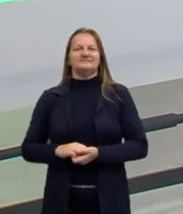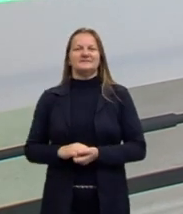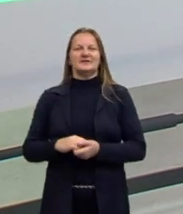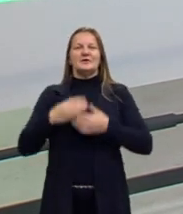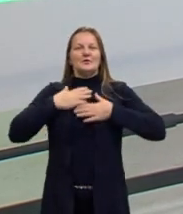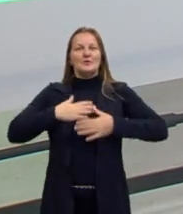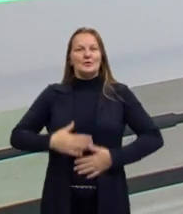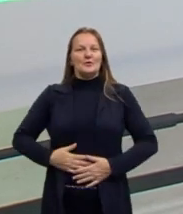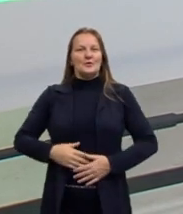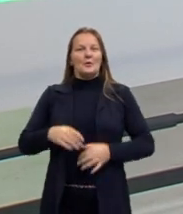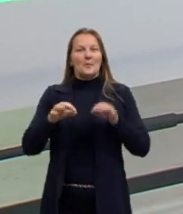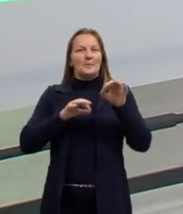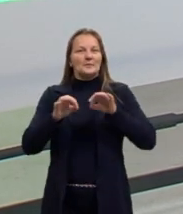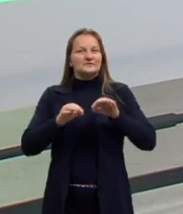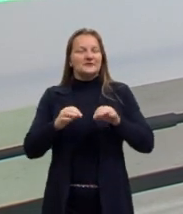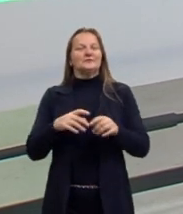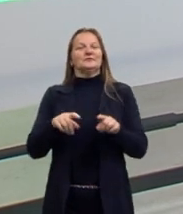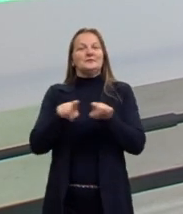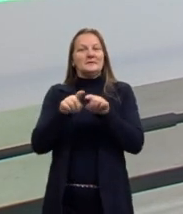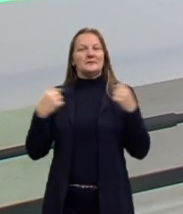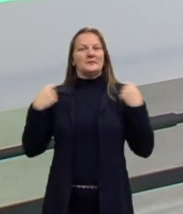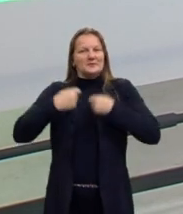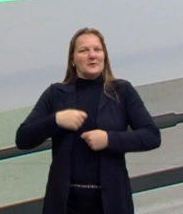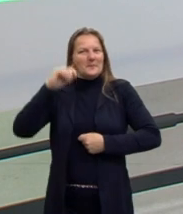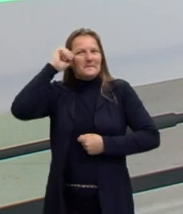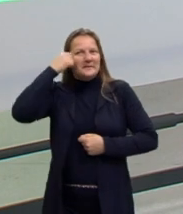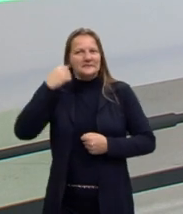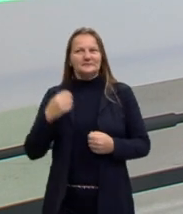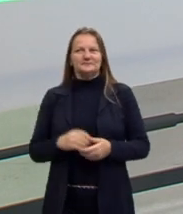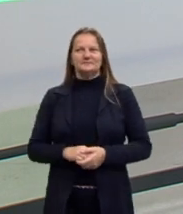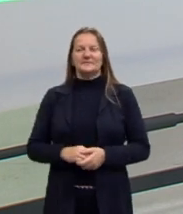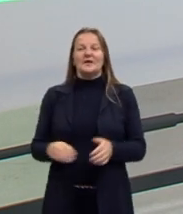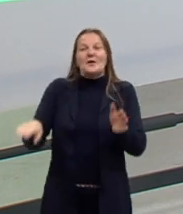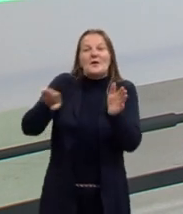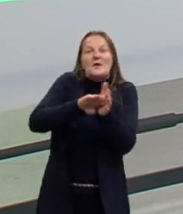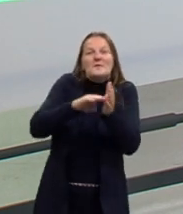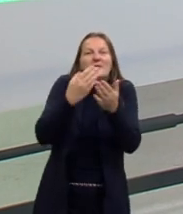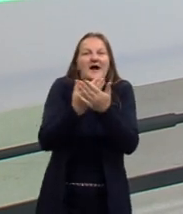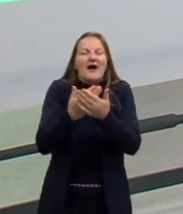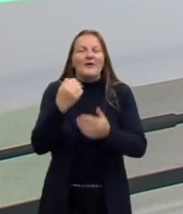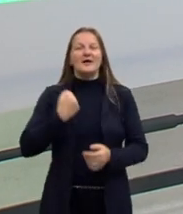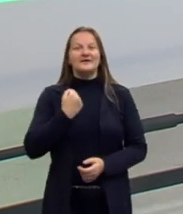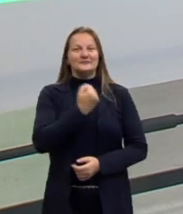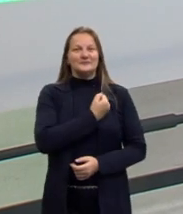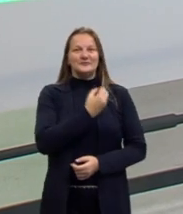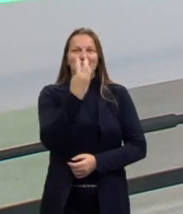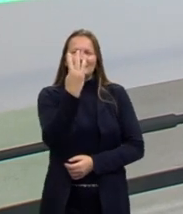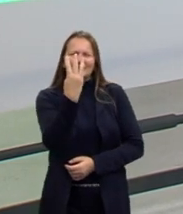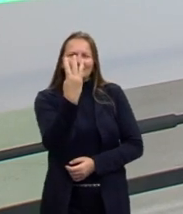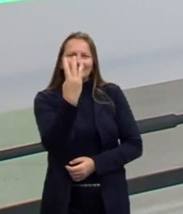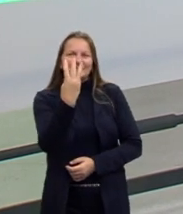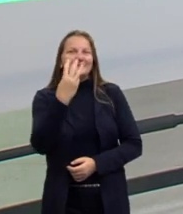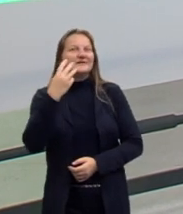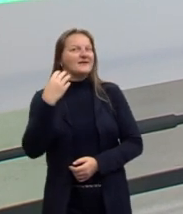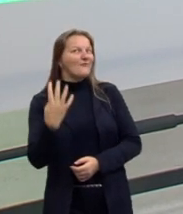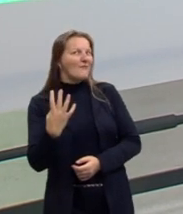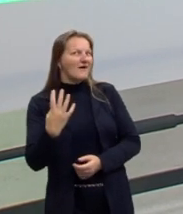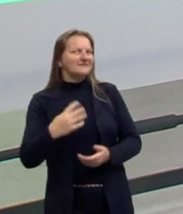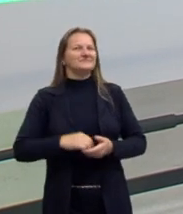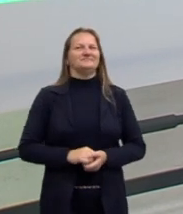camiseta do projeto e um casaquinho preto por cima. Chegamos à nossa aula de número 34.